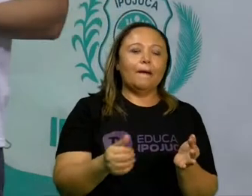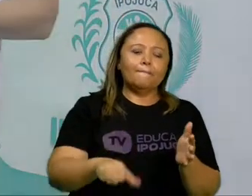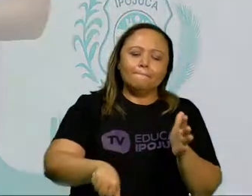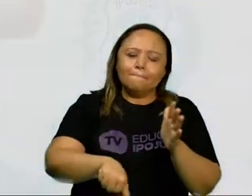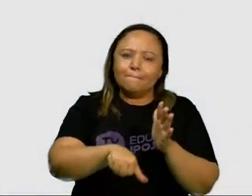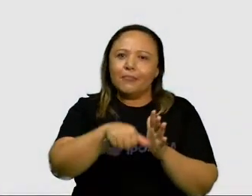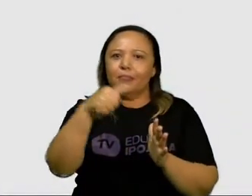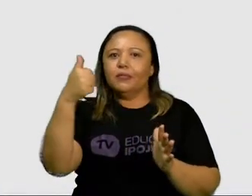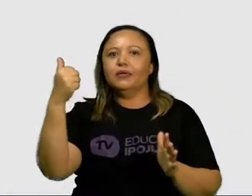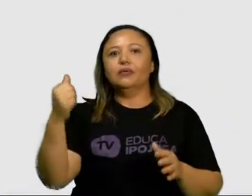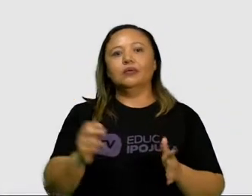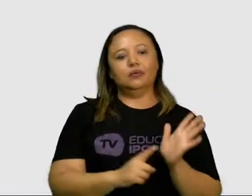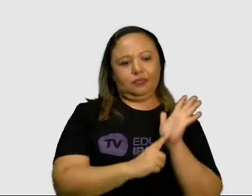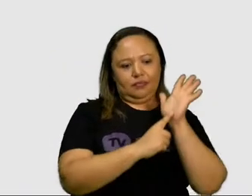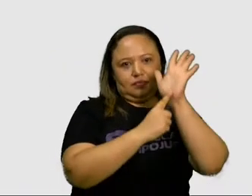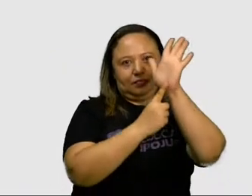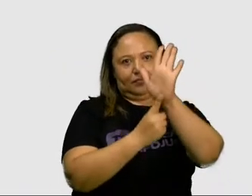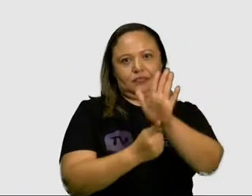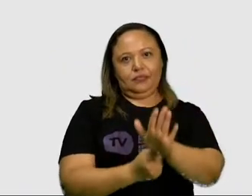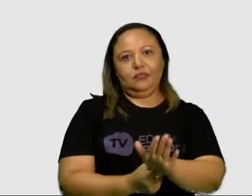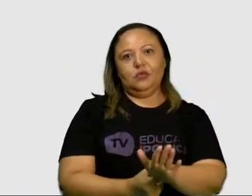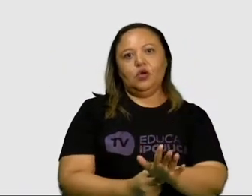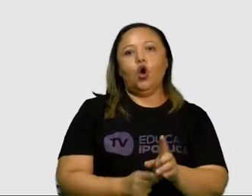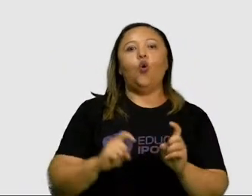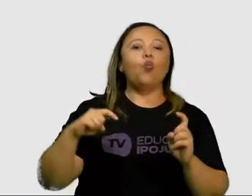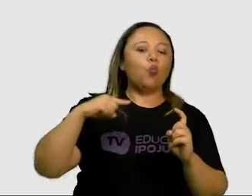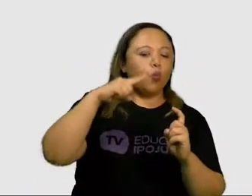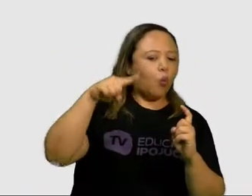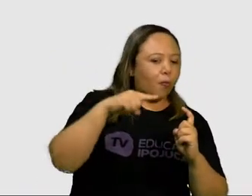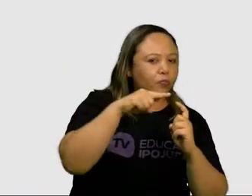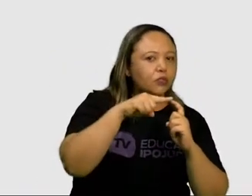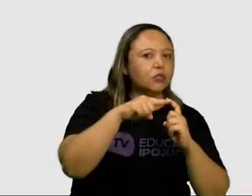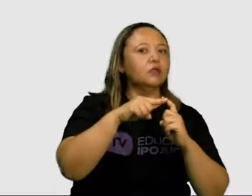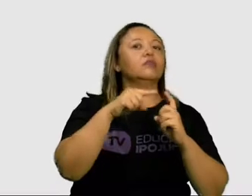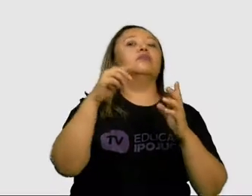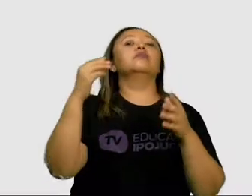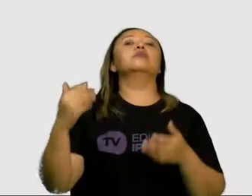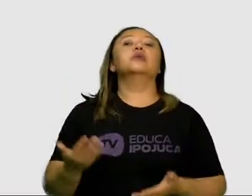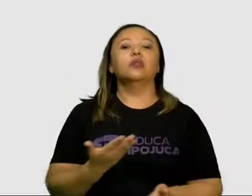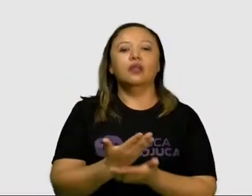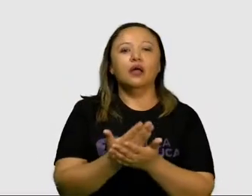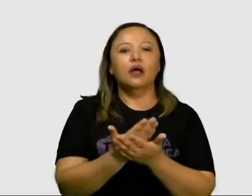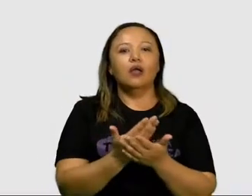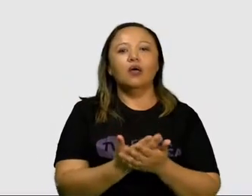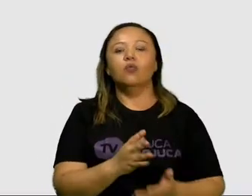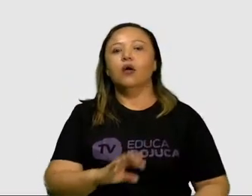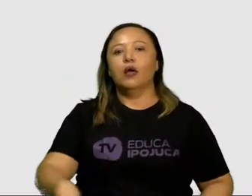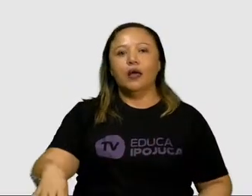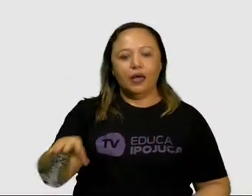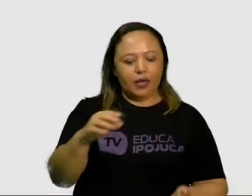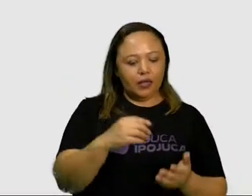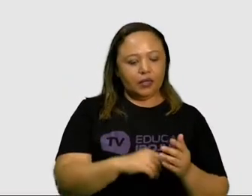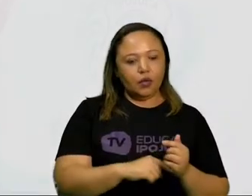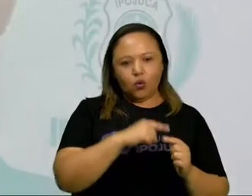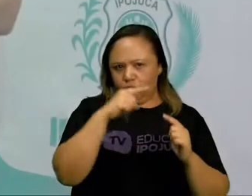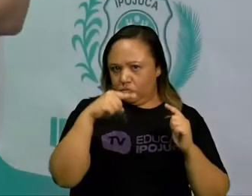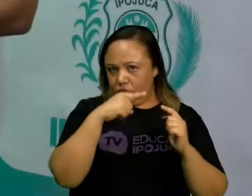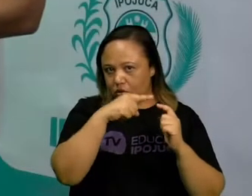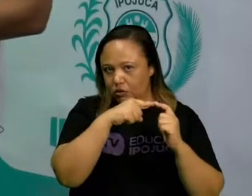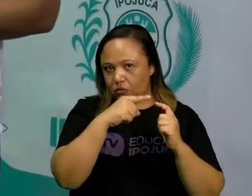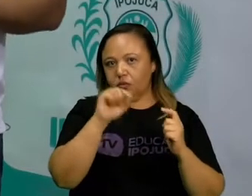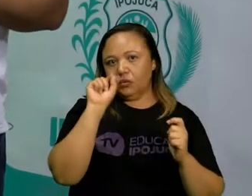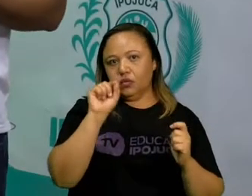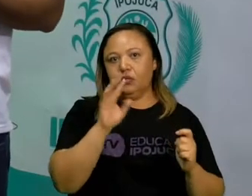Primeiramente, eu quero apresentar para vocês aqui o objetivo da nossa aula. Nossa aula tem como objetivo conhecer a historicidade dos jogos